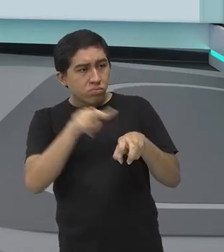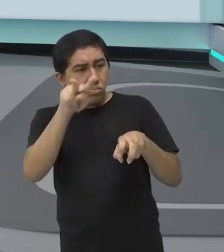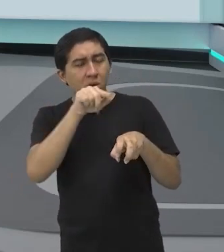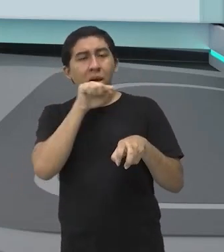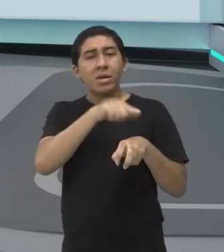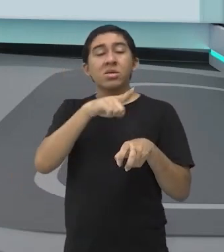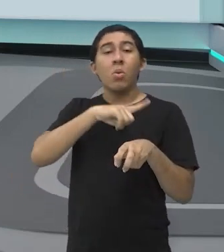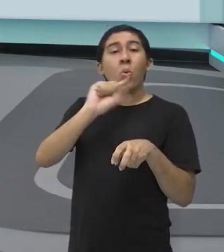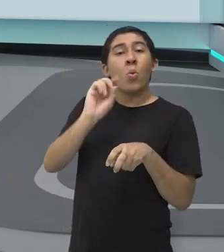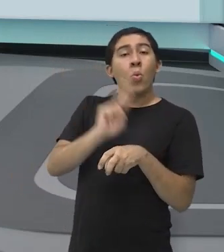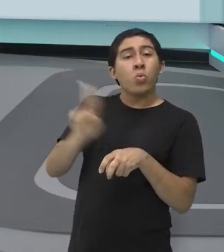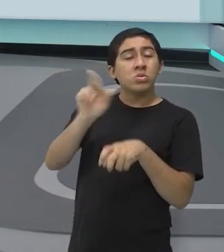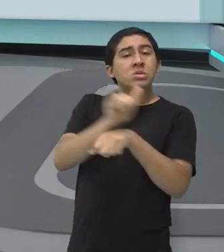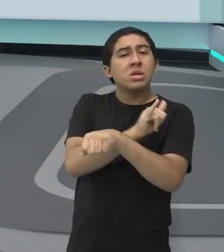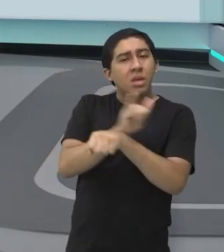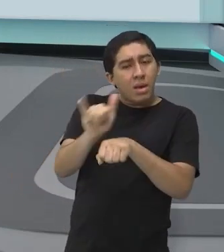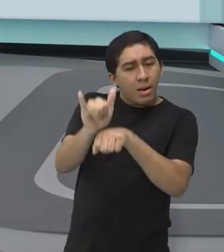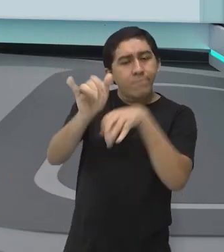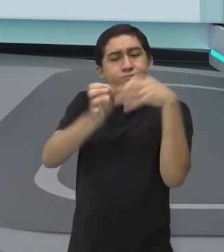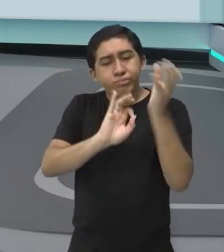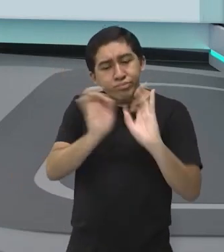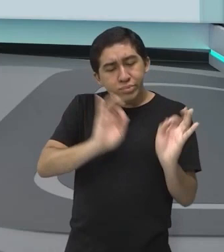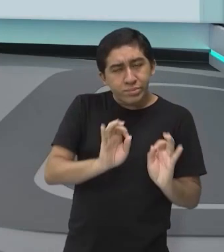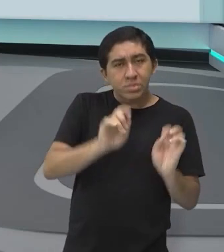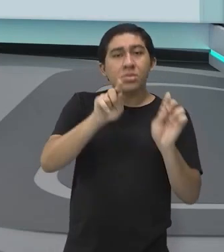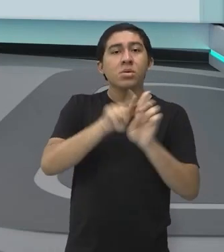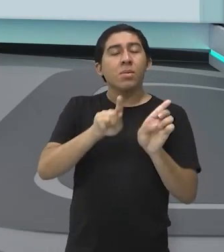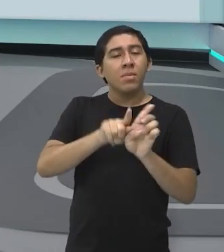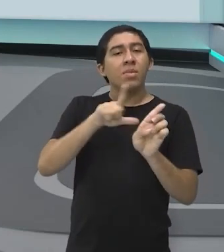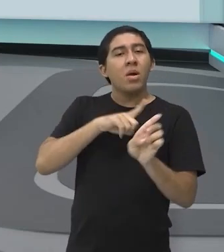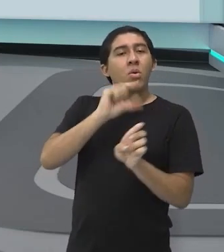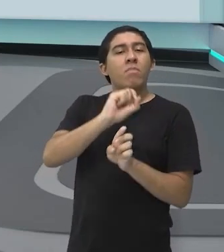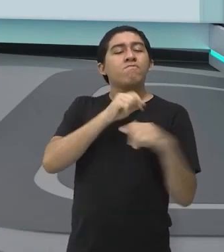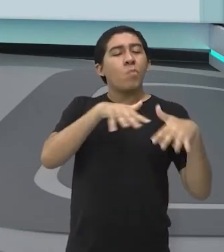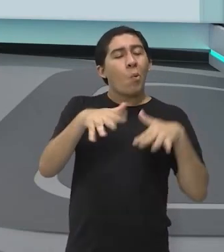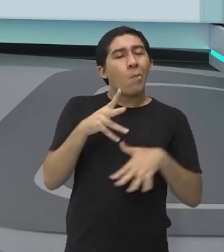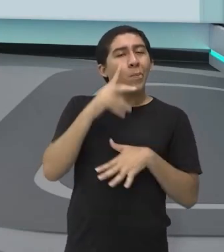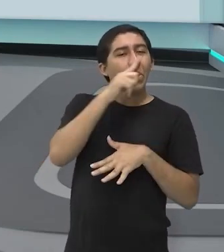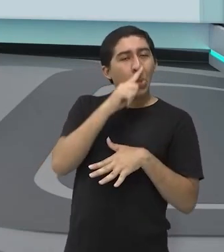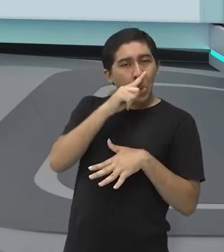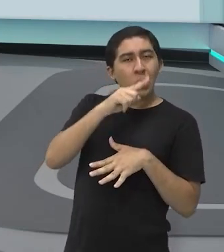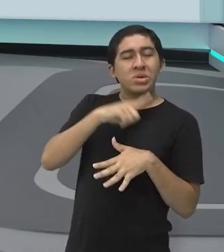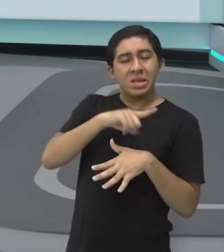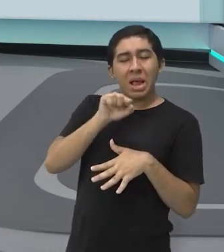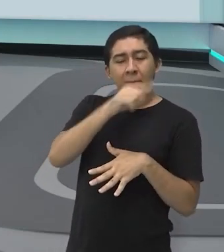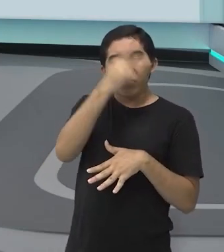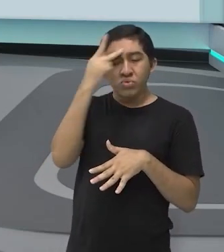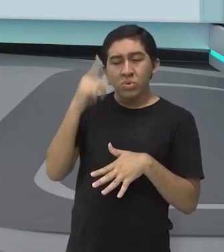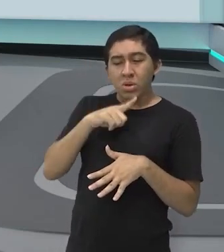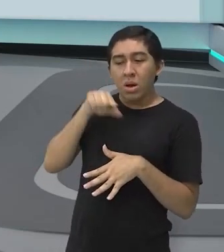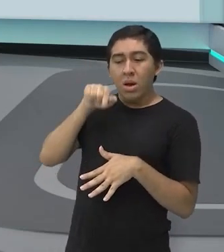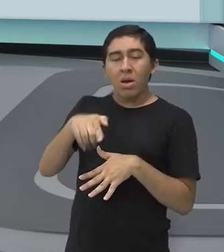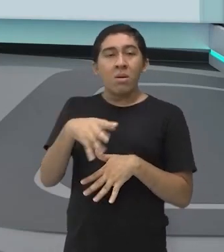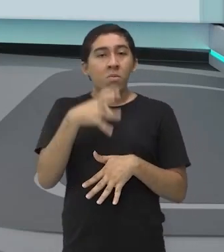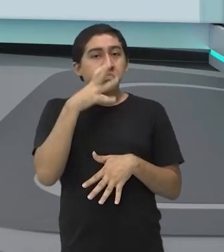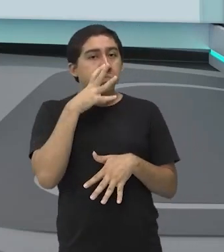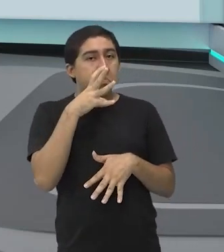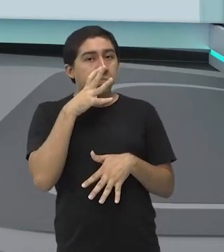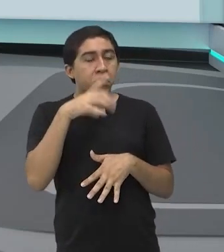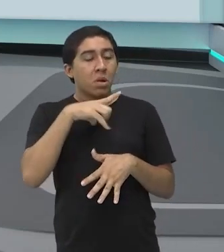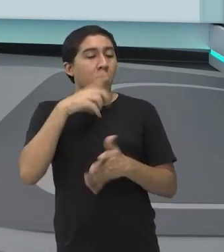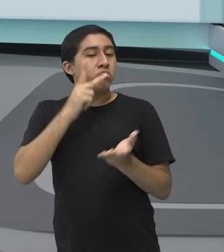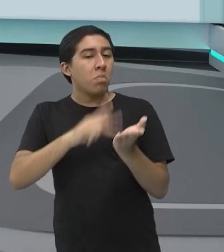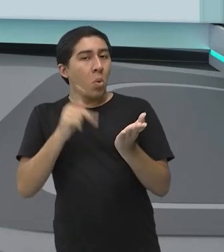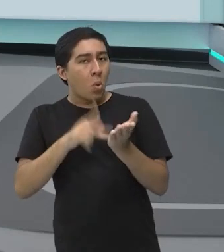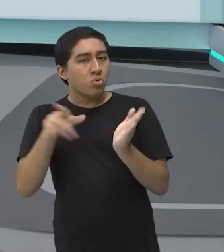estilo, com bastante radicalidade, pra que ele consiga ali marcar o maior número de pontos